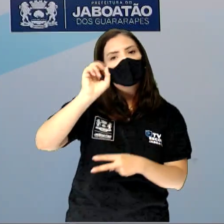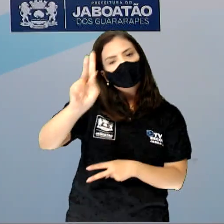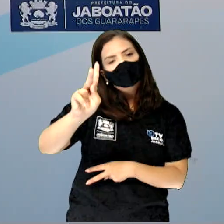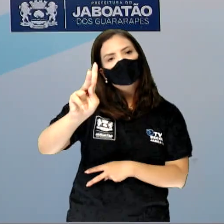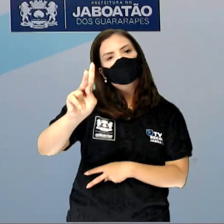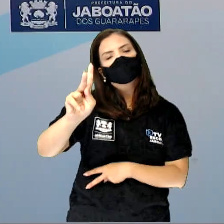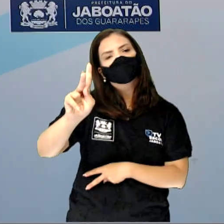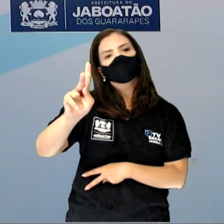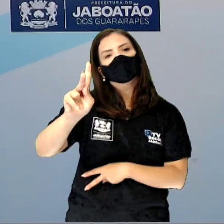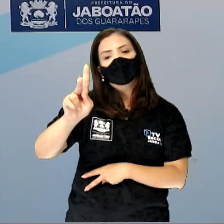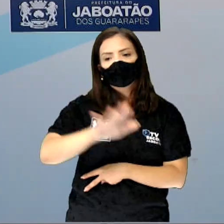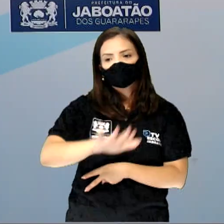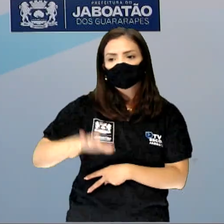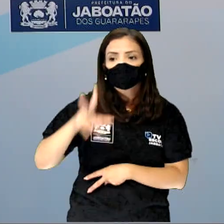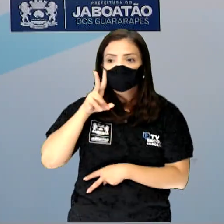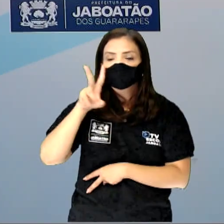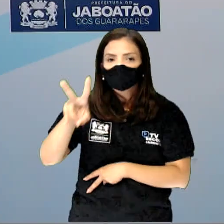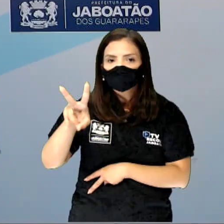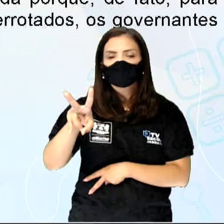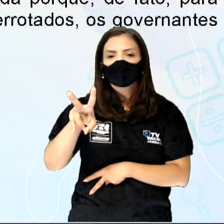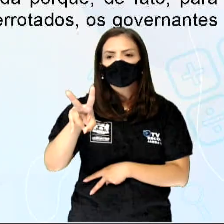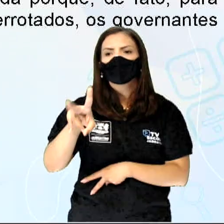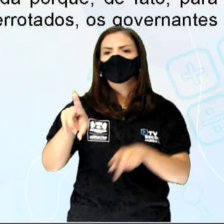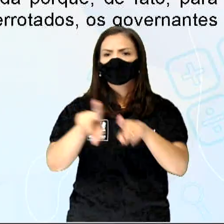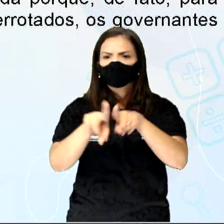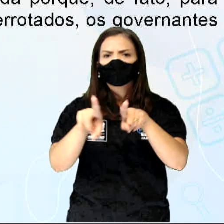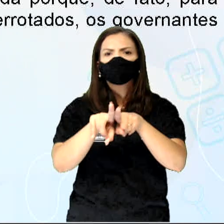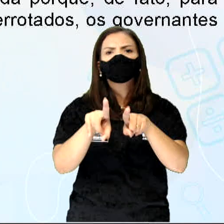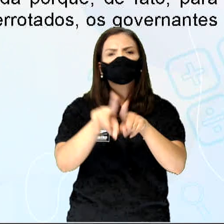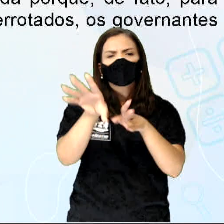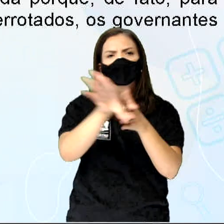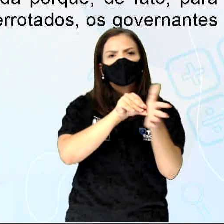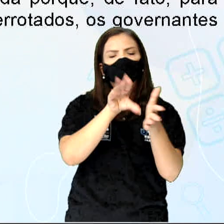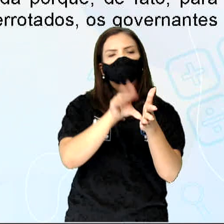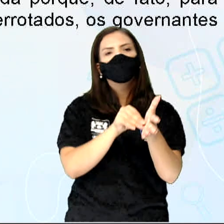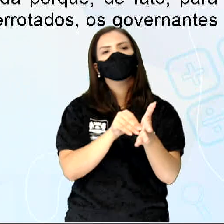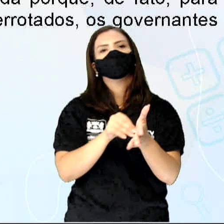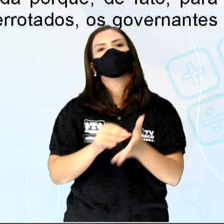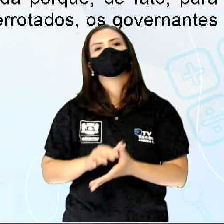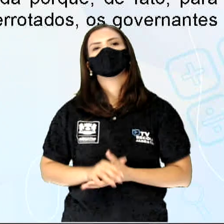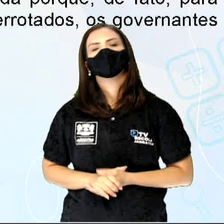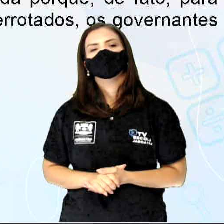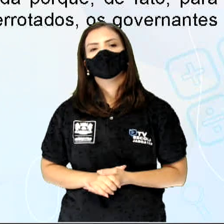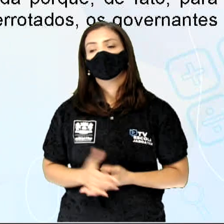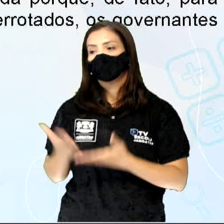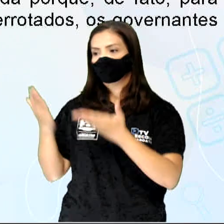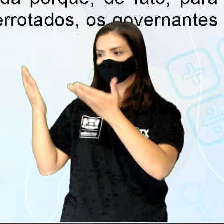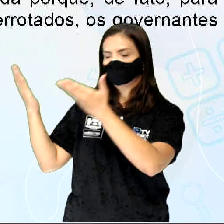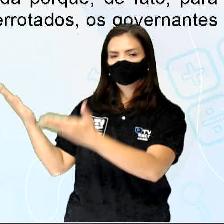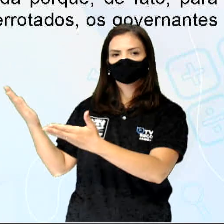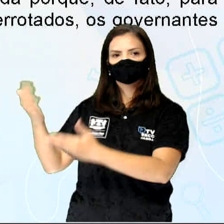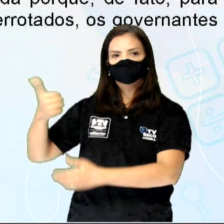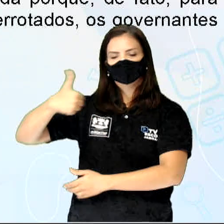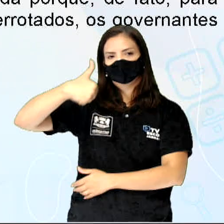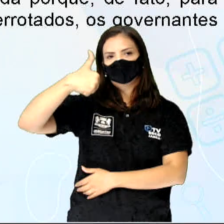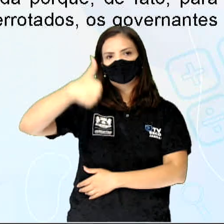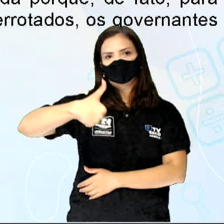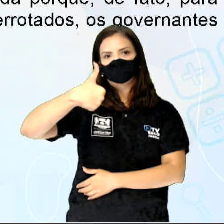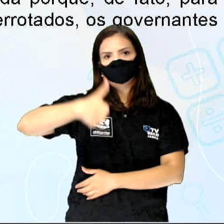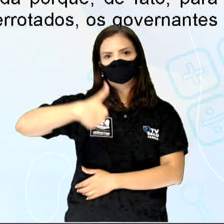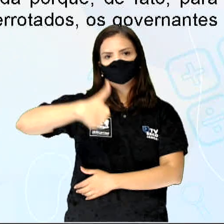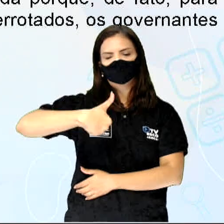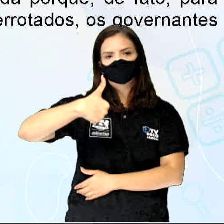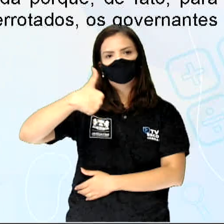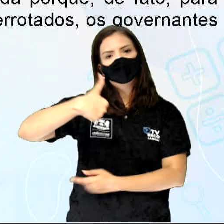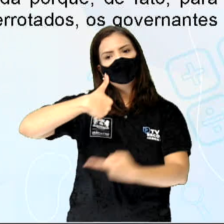Aqui a gente tem os polegares para cima, né? O legal, o joinha, o like, hoje, das redes sociais.